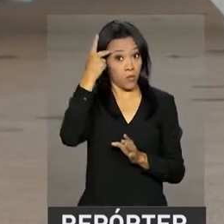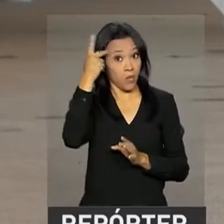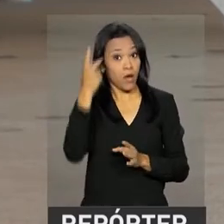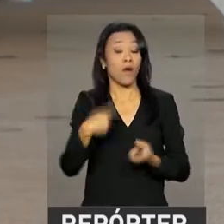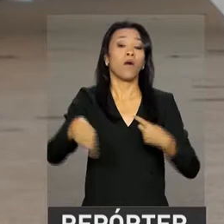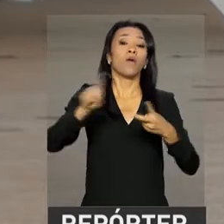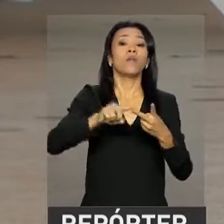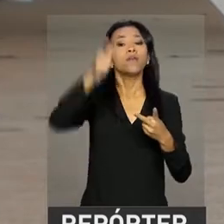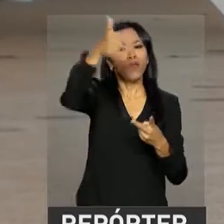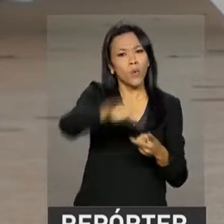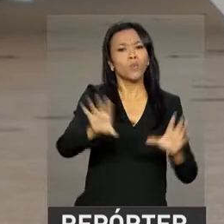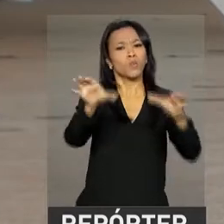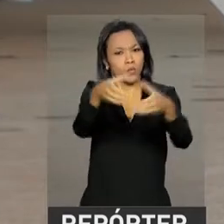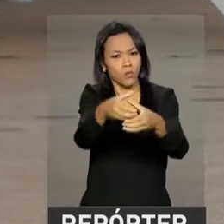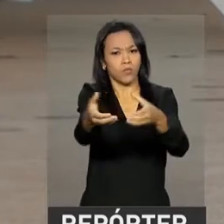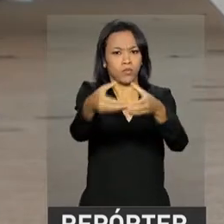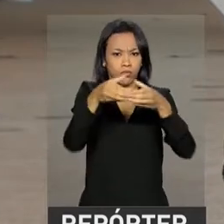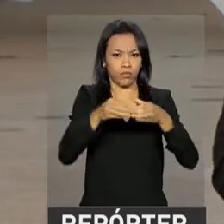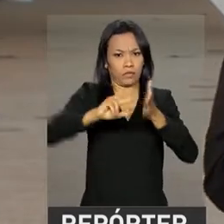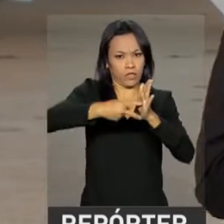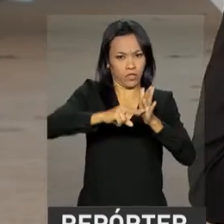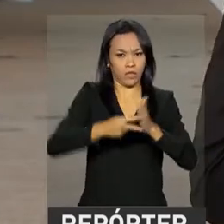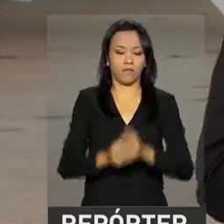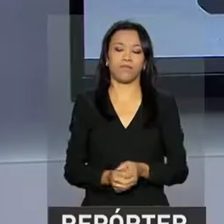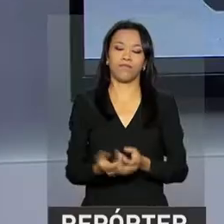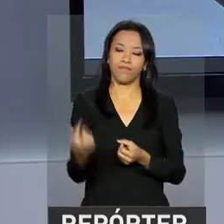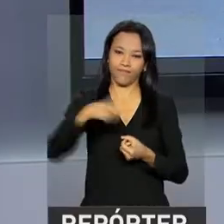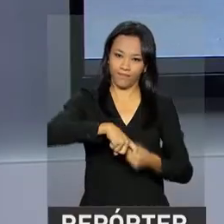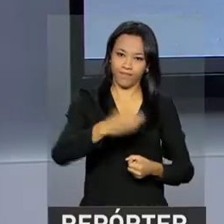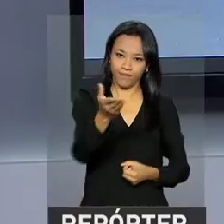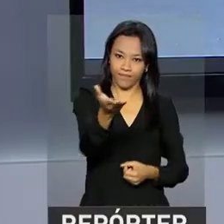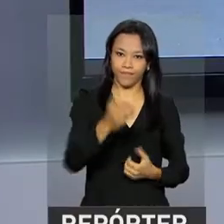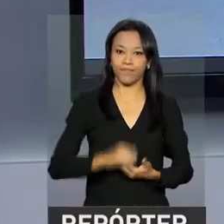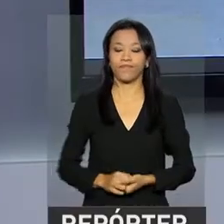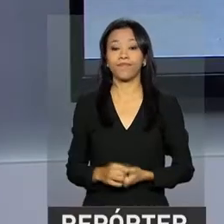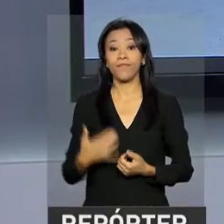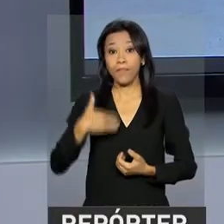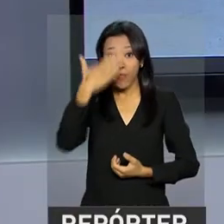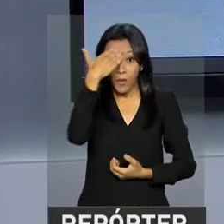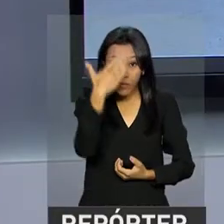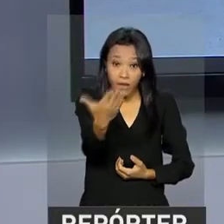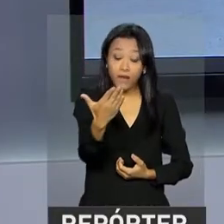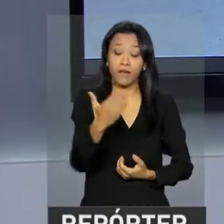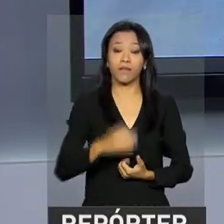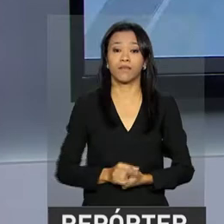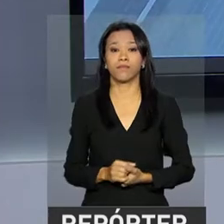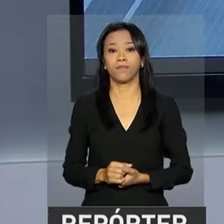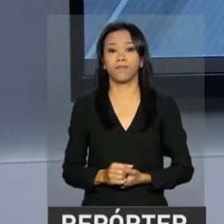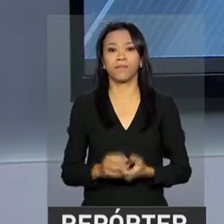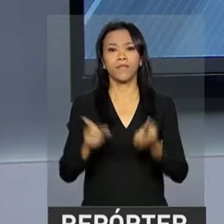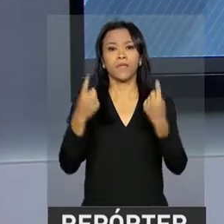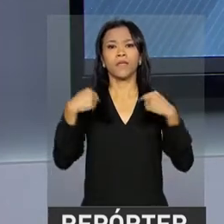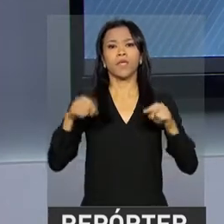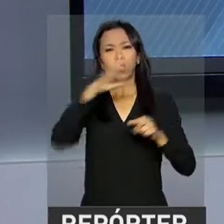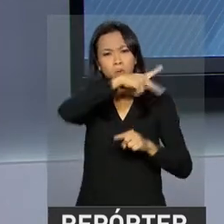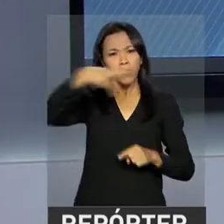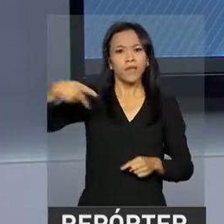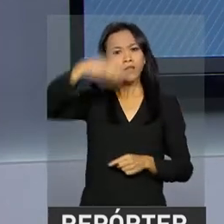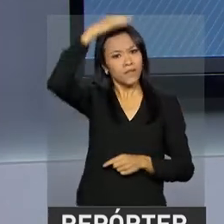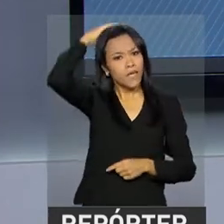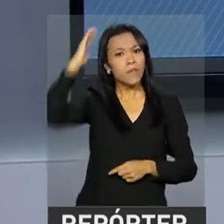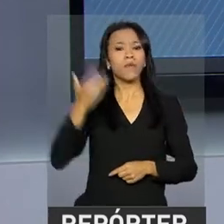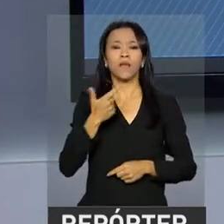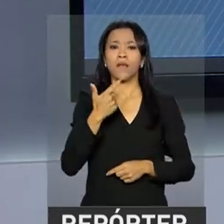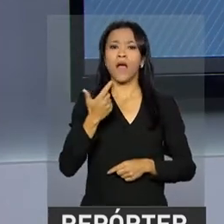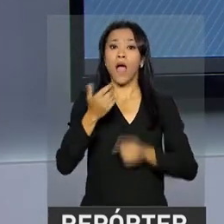da Força Sindical. Volto com você no estúdio, Carol. Obrigada, João Pedro. E o presidente Michel Temer